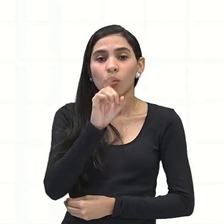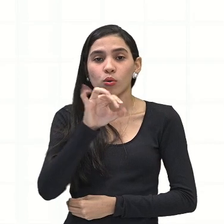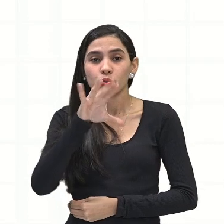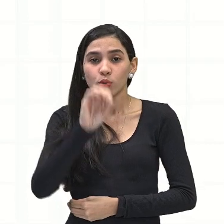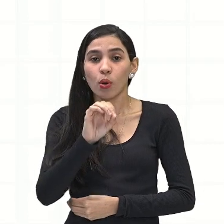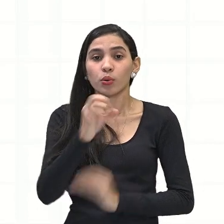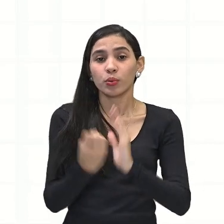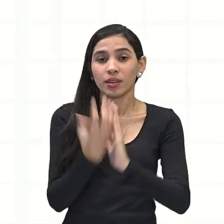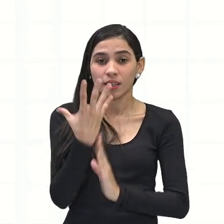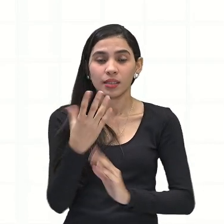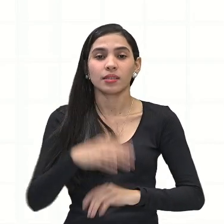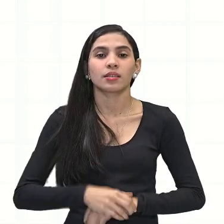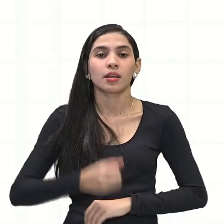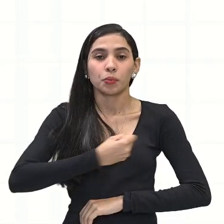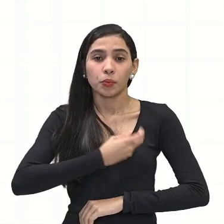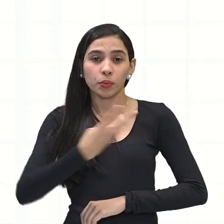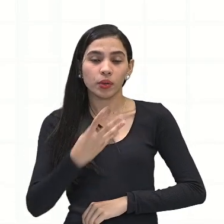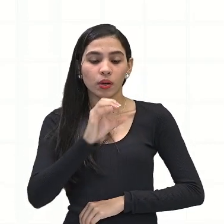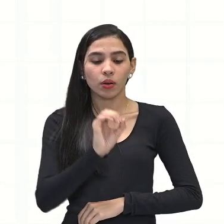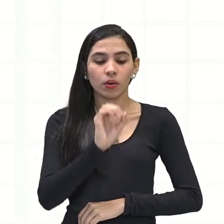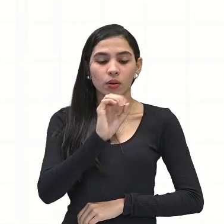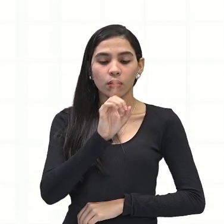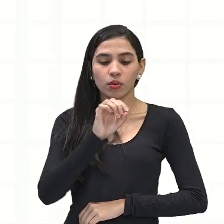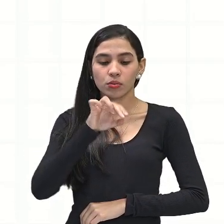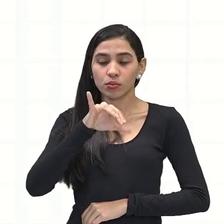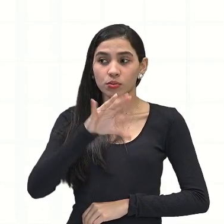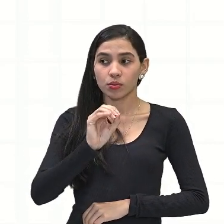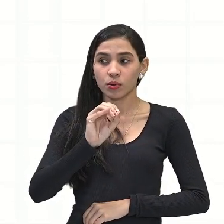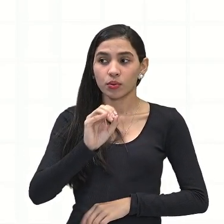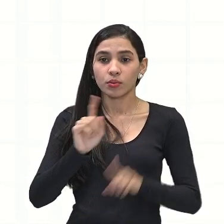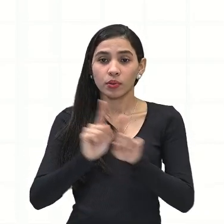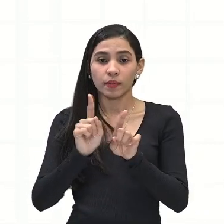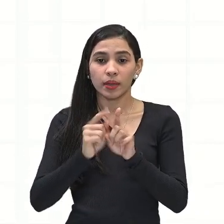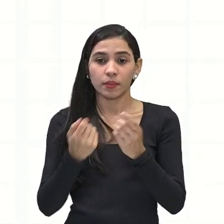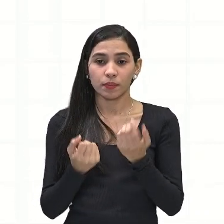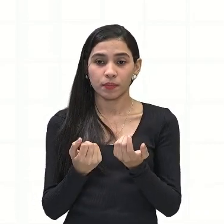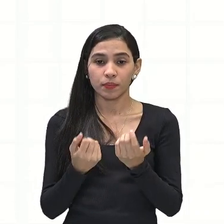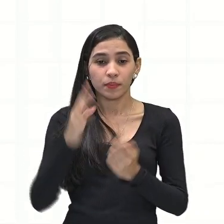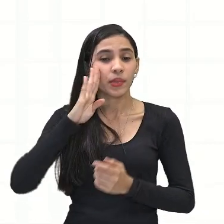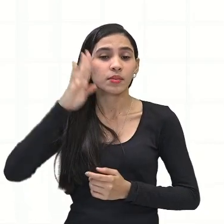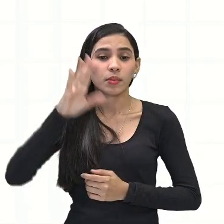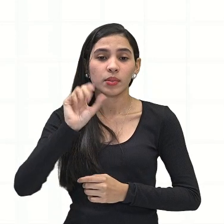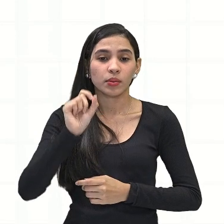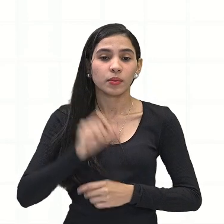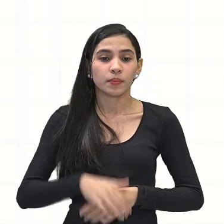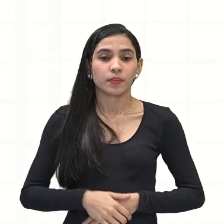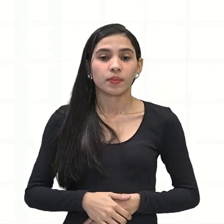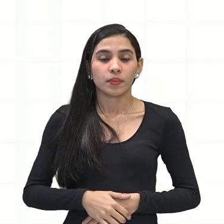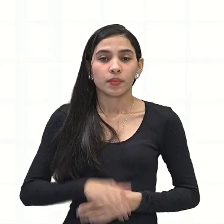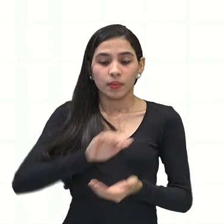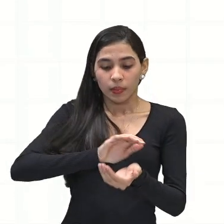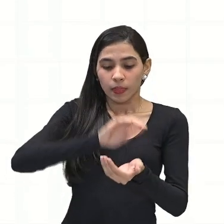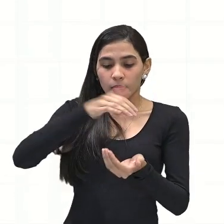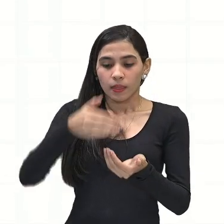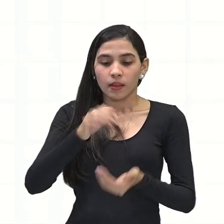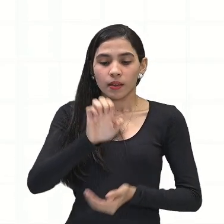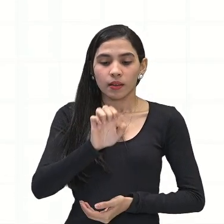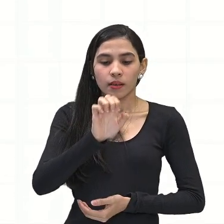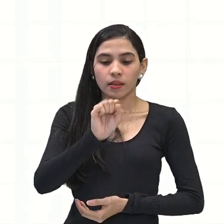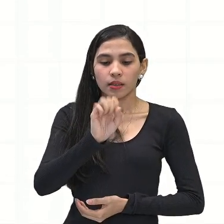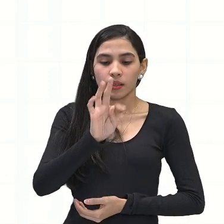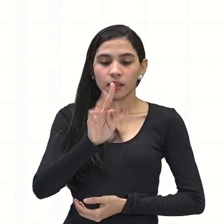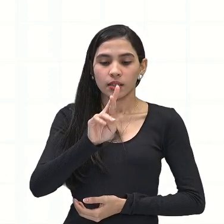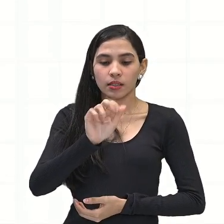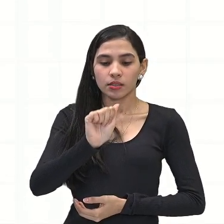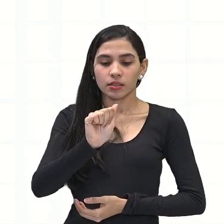nessa camada da atmosfera, principalmente na estratosfera, se modifica